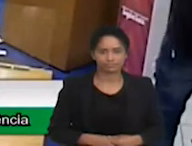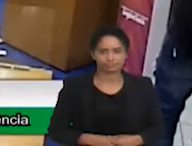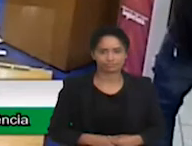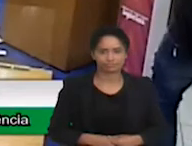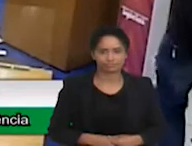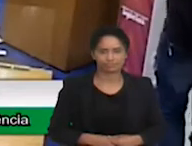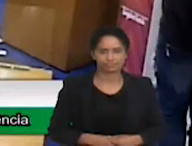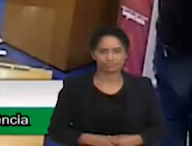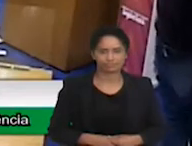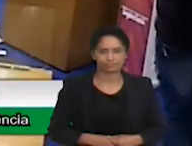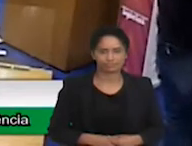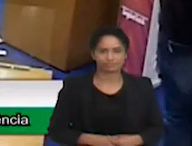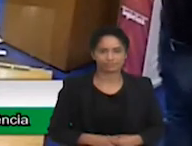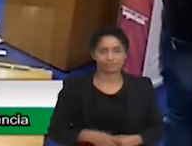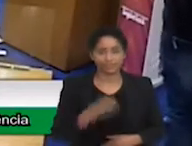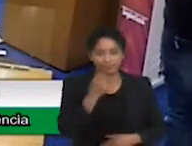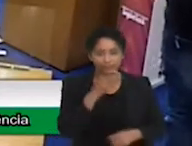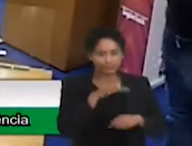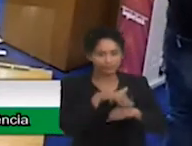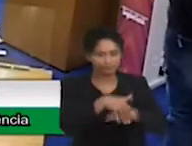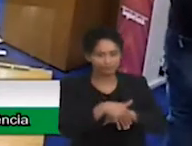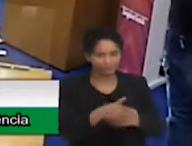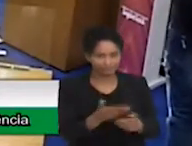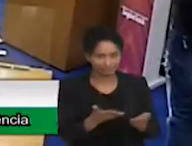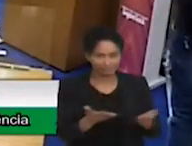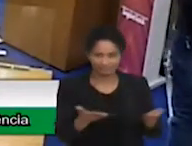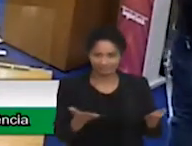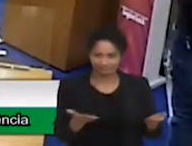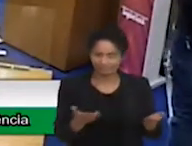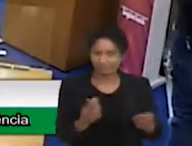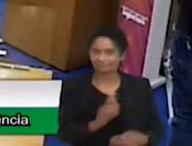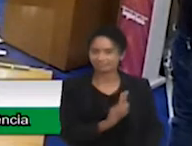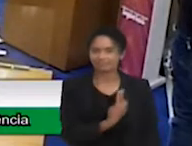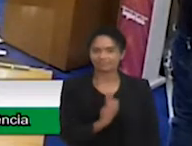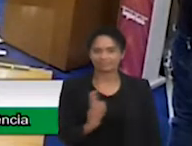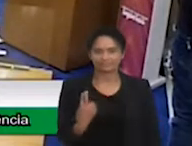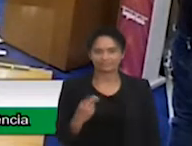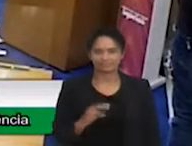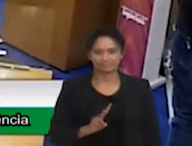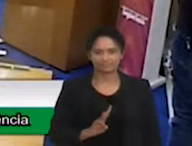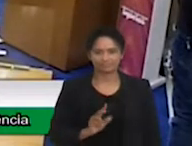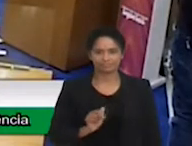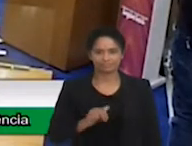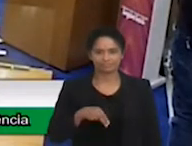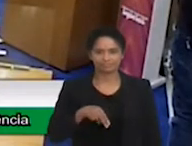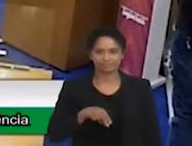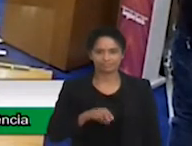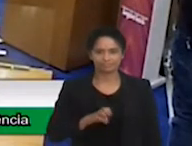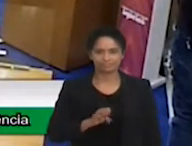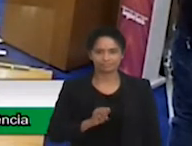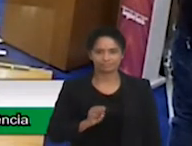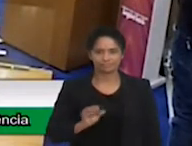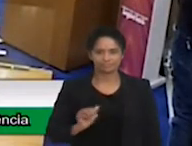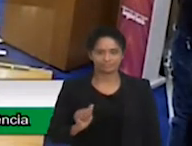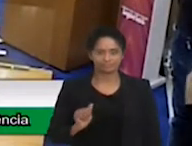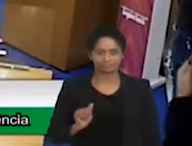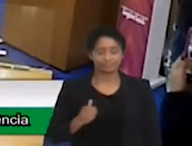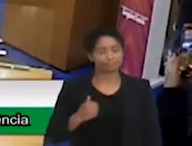Boa noite a todos. Meu nome é Vanessa. Eu sou uma mãe comum.